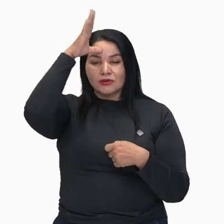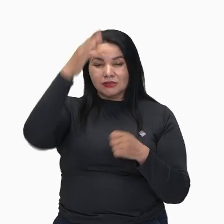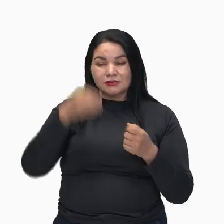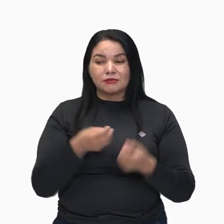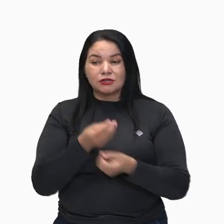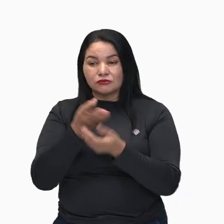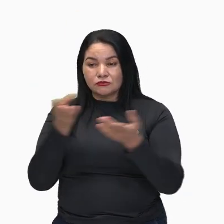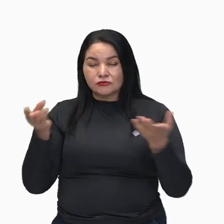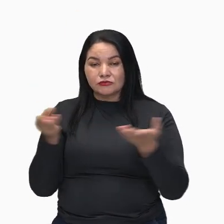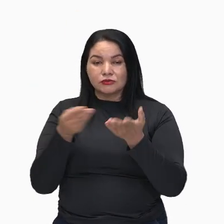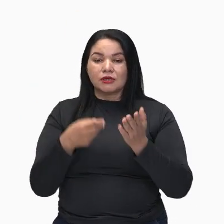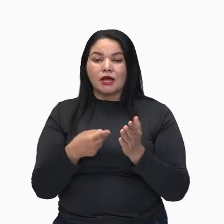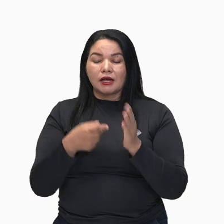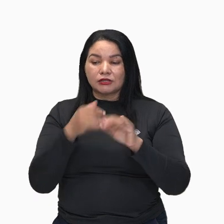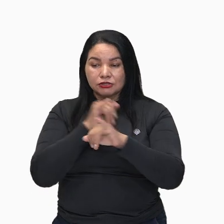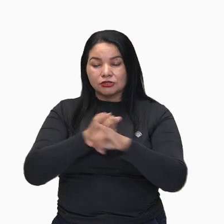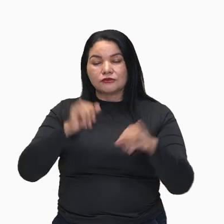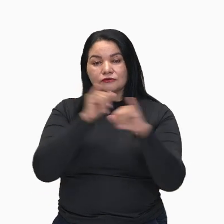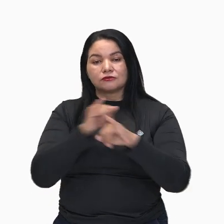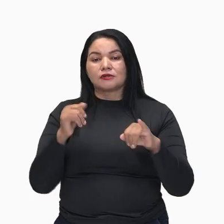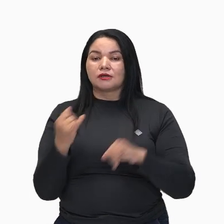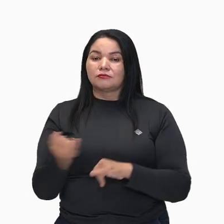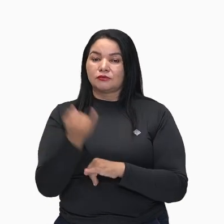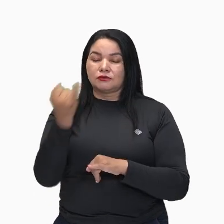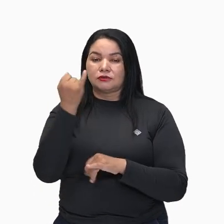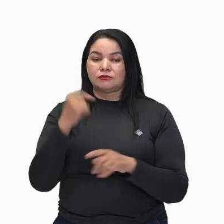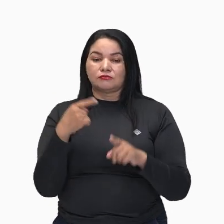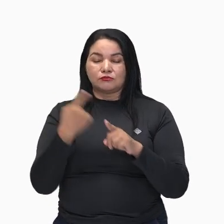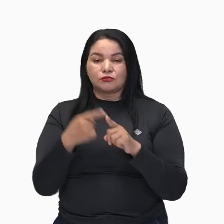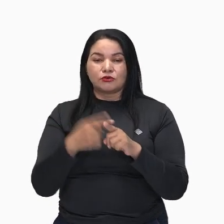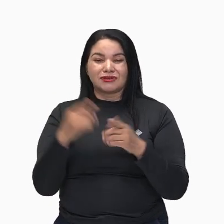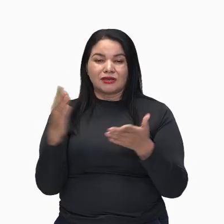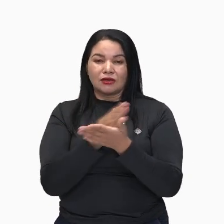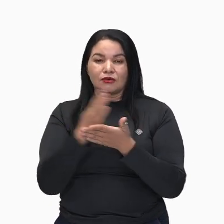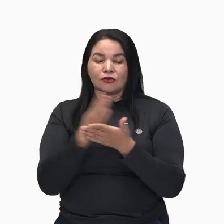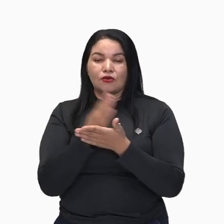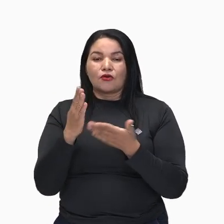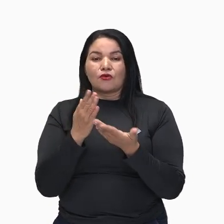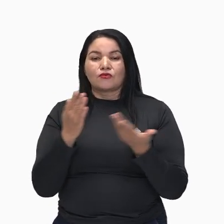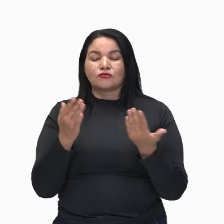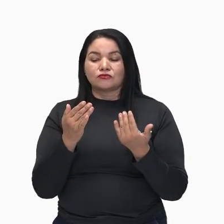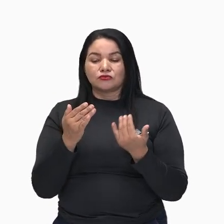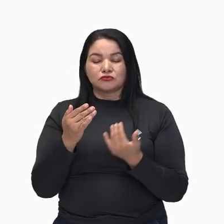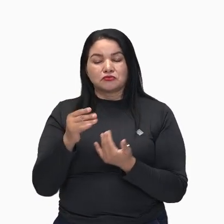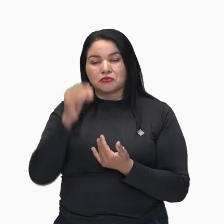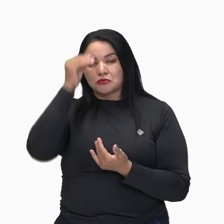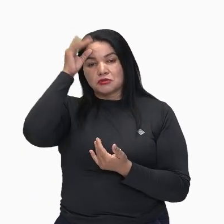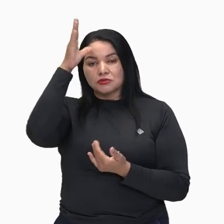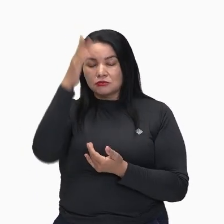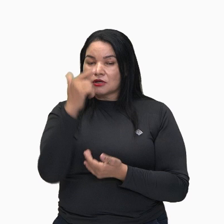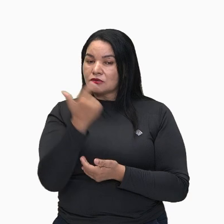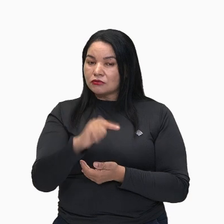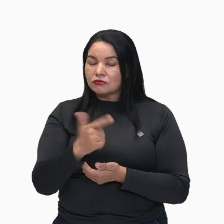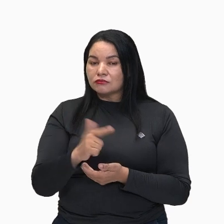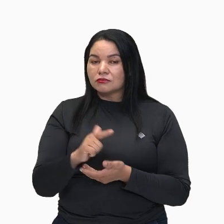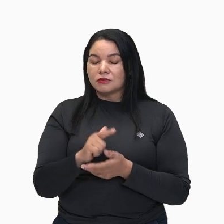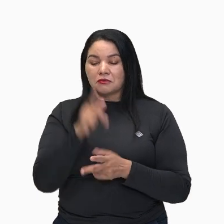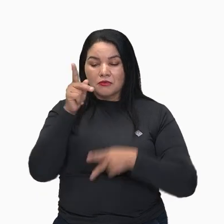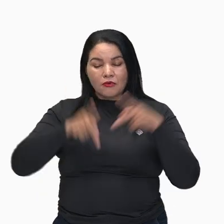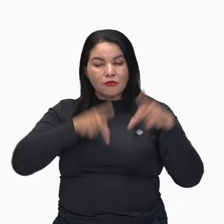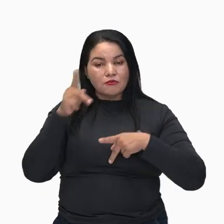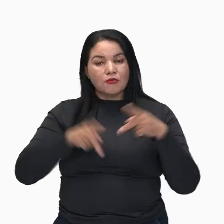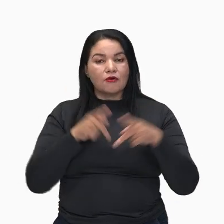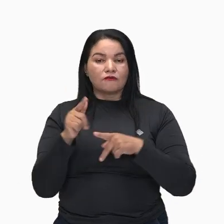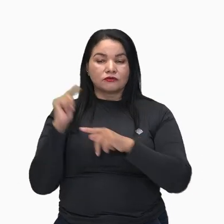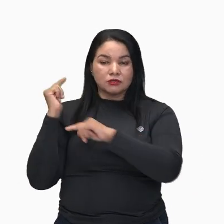a população brasileira na sua maioria não possui conhecimento sobre os povos tradicionais. Então, o que fazer? Promover conhecimento